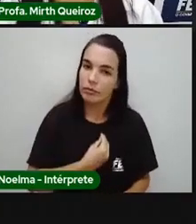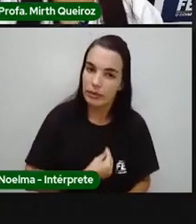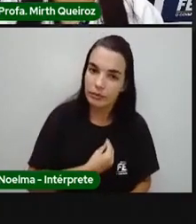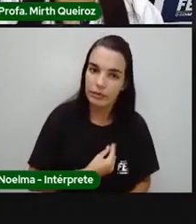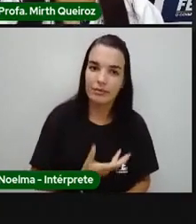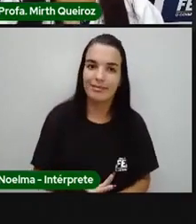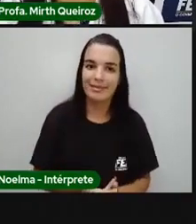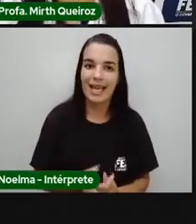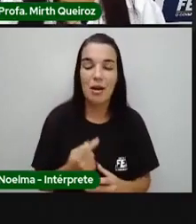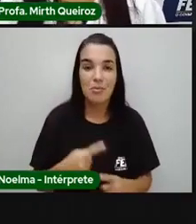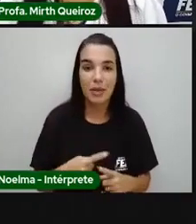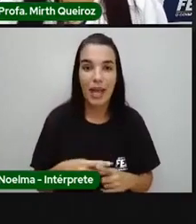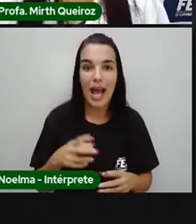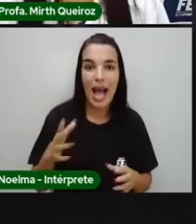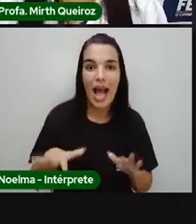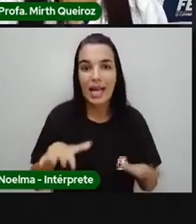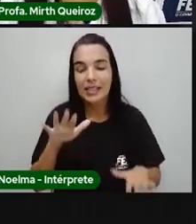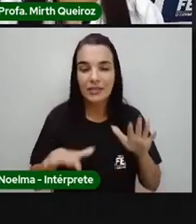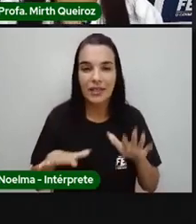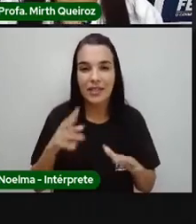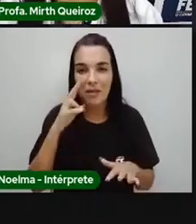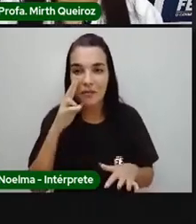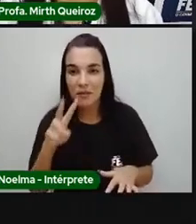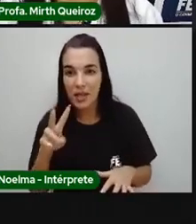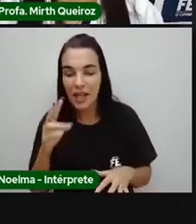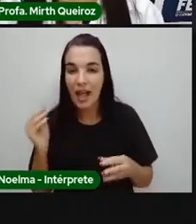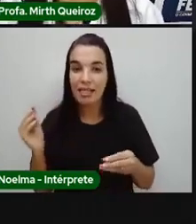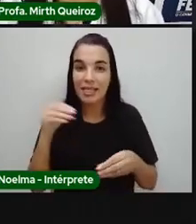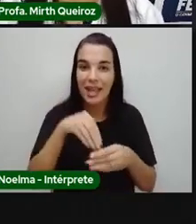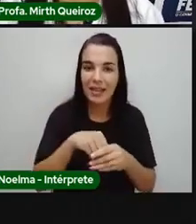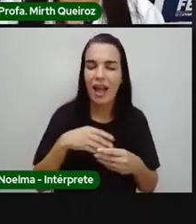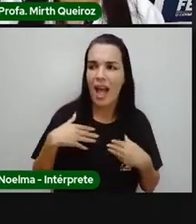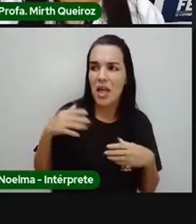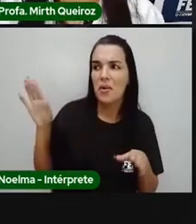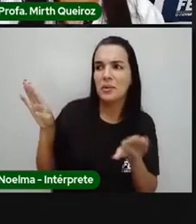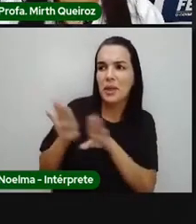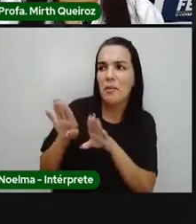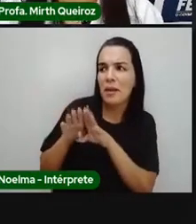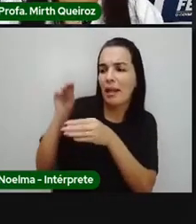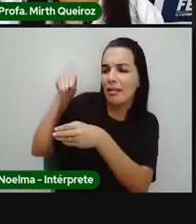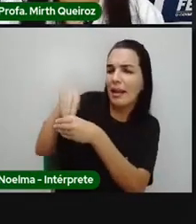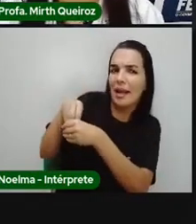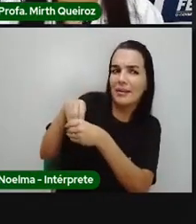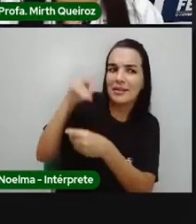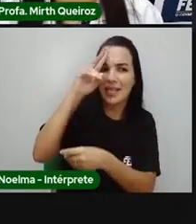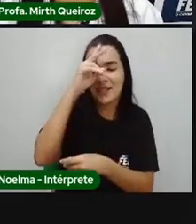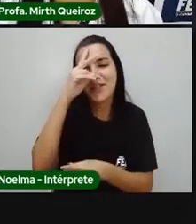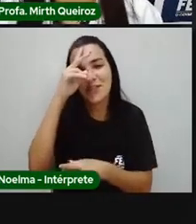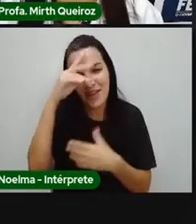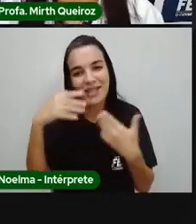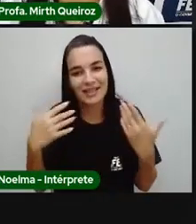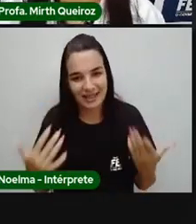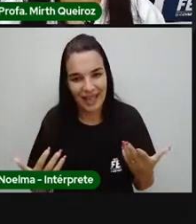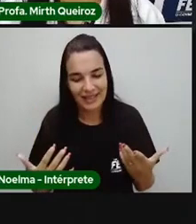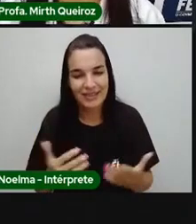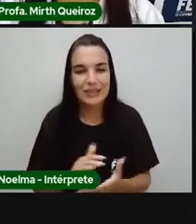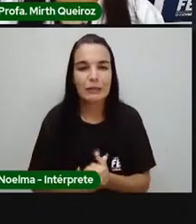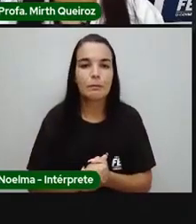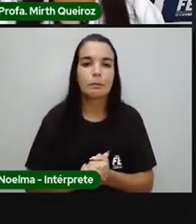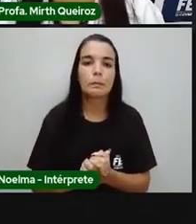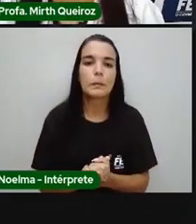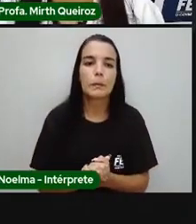vê como um personagem. Você vive aquele personagem da história que vocês estão lendo, se for um conto, se for uma fábula, né?